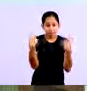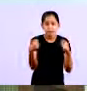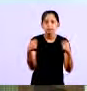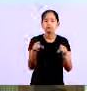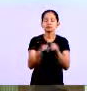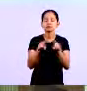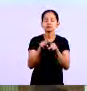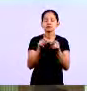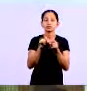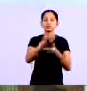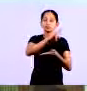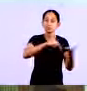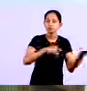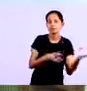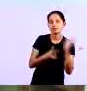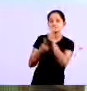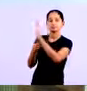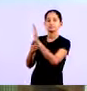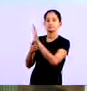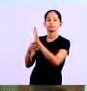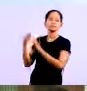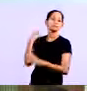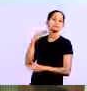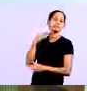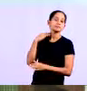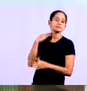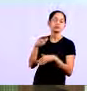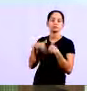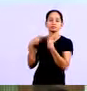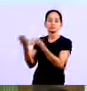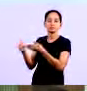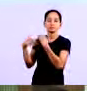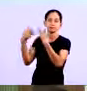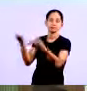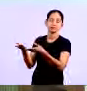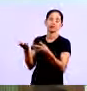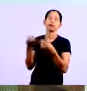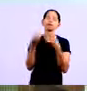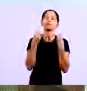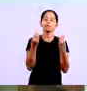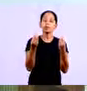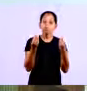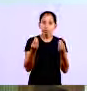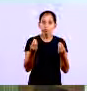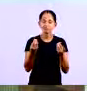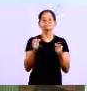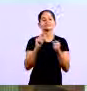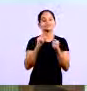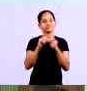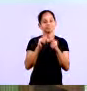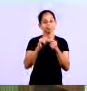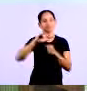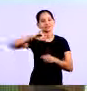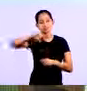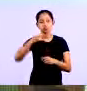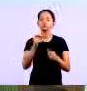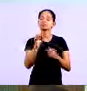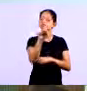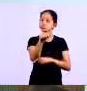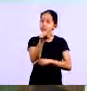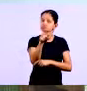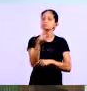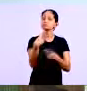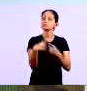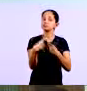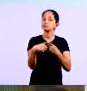você vai ter que levar aquelas duplicatas no banco e antecipá-las tá então assim é preciso que você cobre uma certa taxa de juros para que